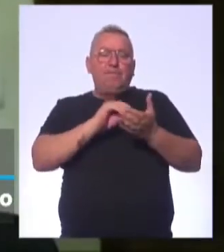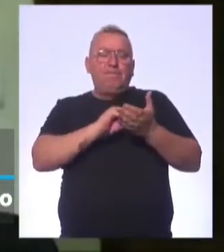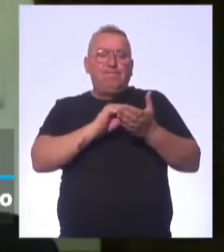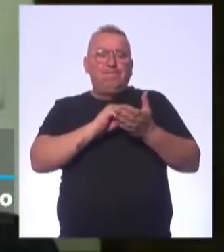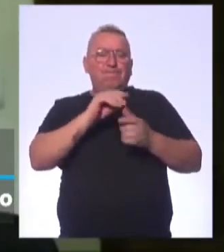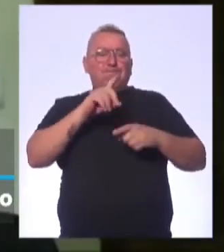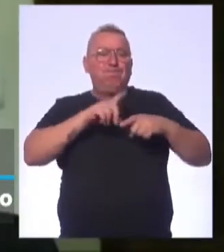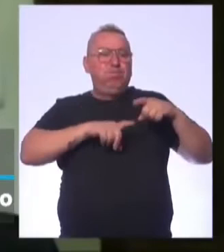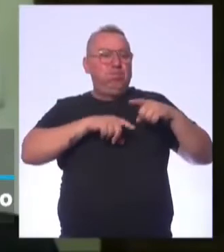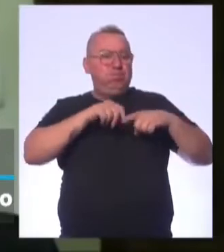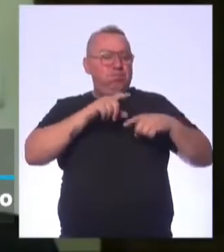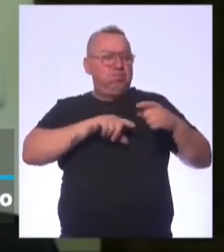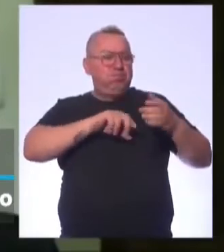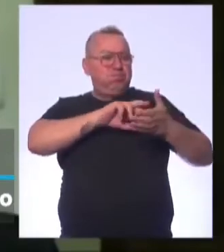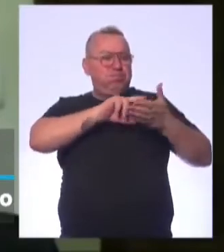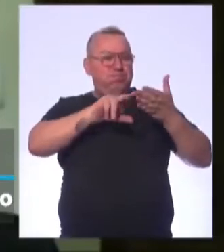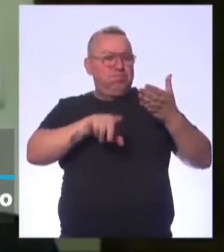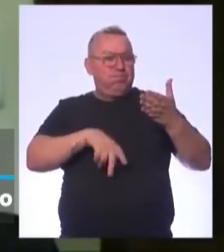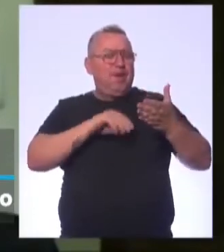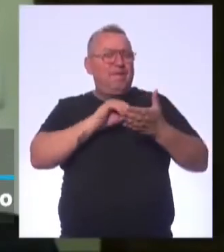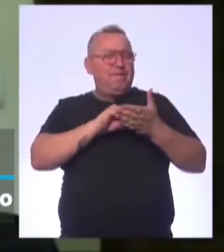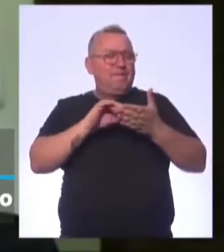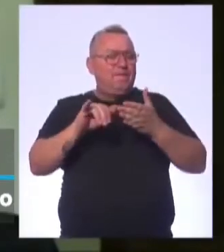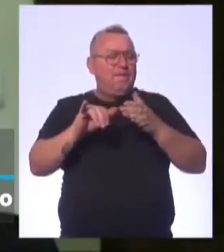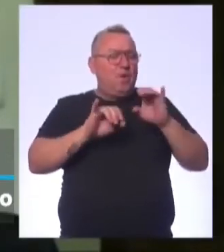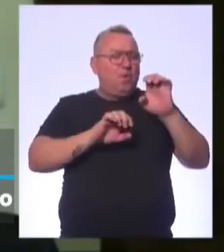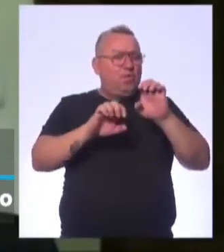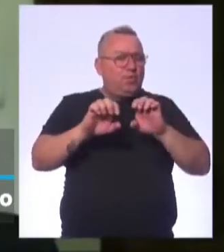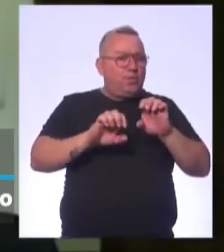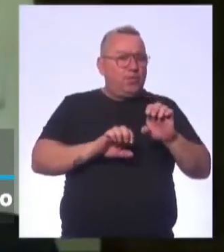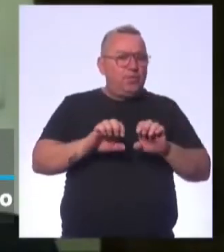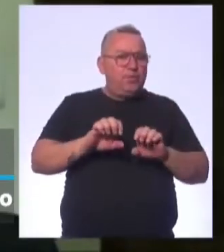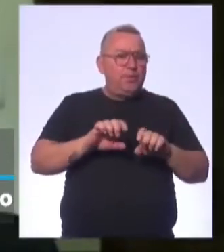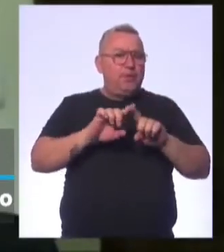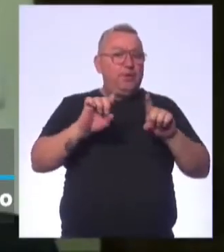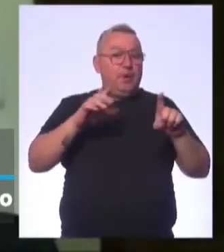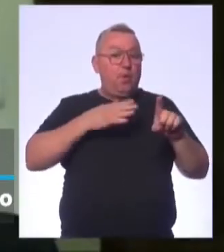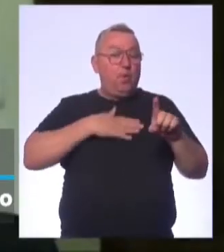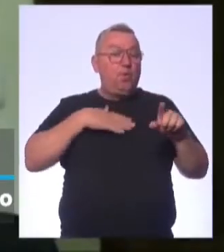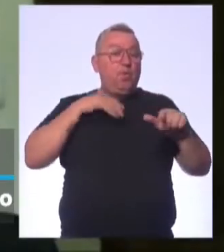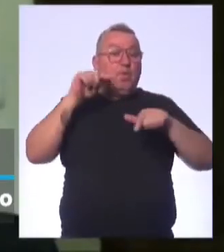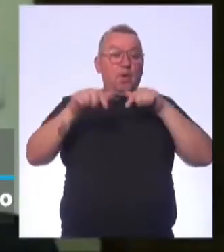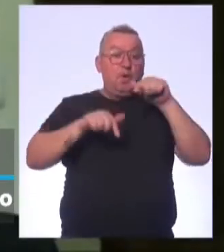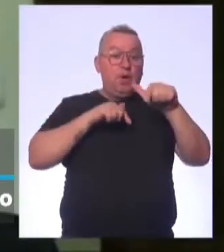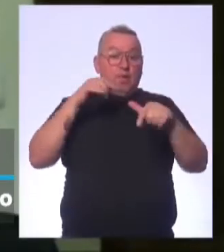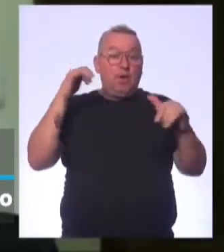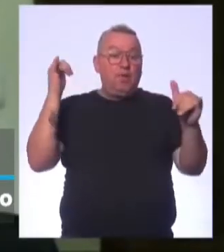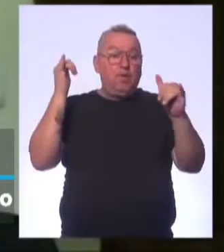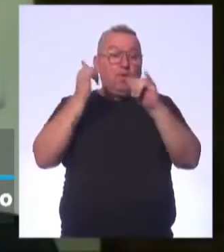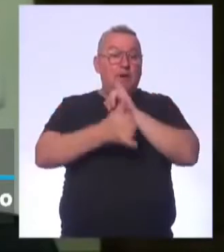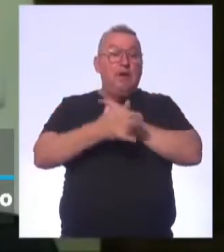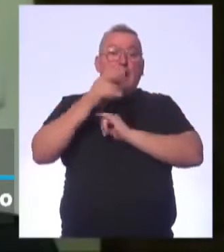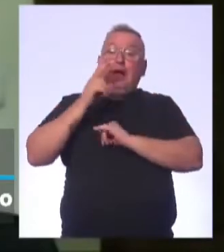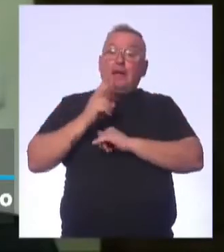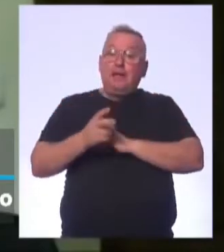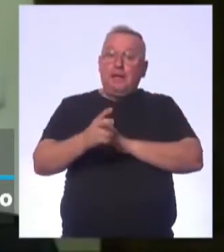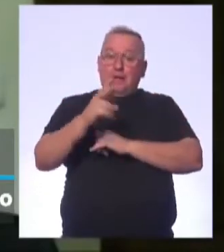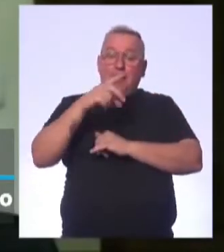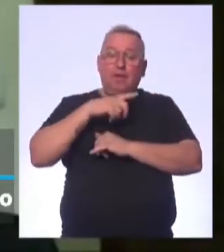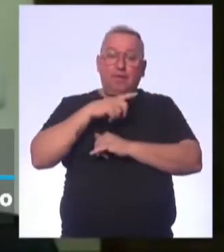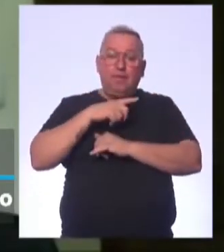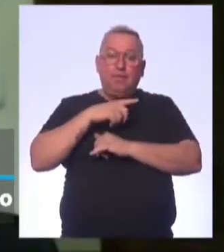né? A falta de estrutura. Então, o meu trabalho no atletismo sempre foi